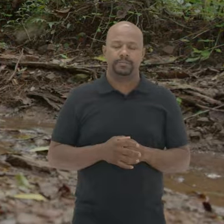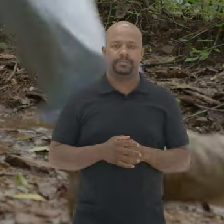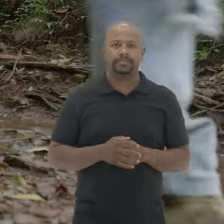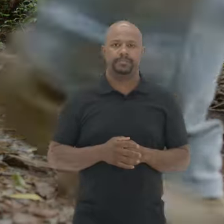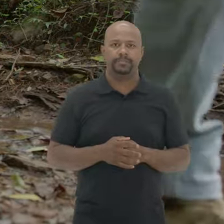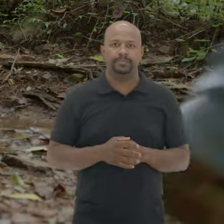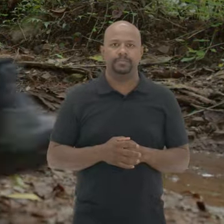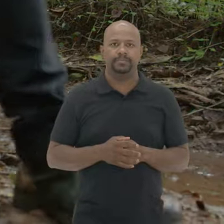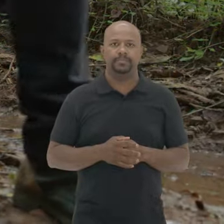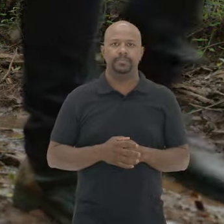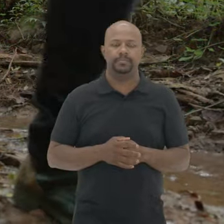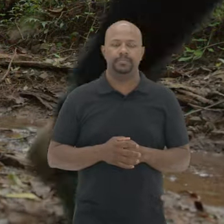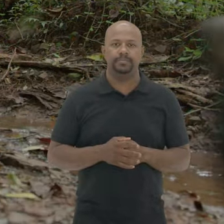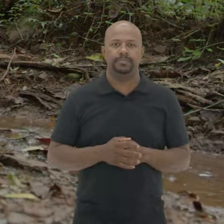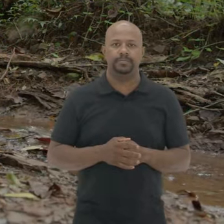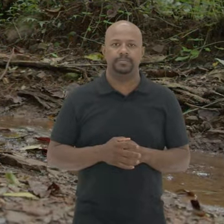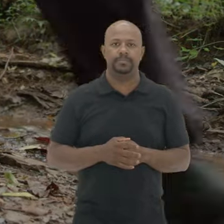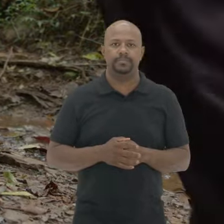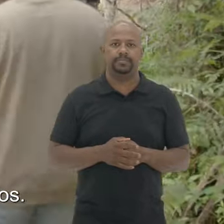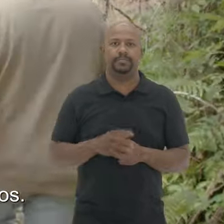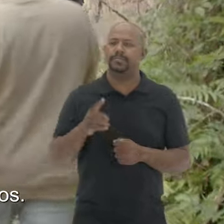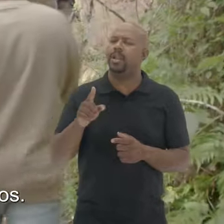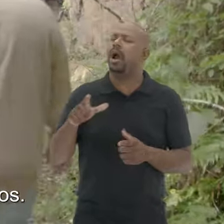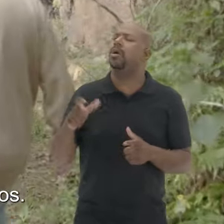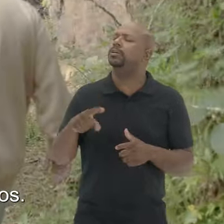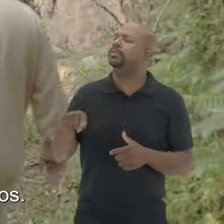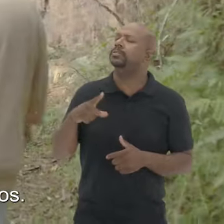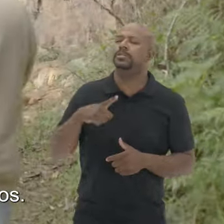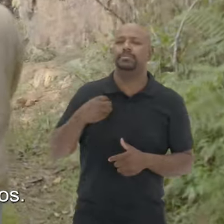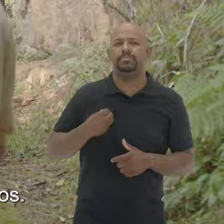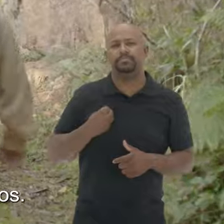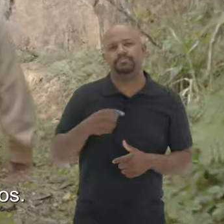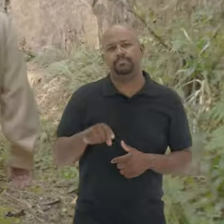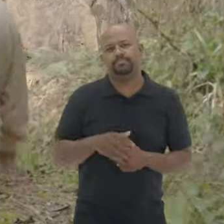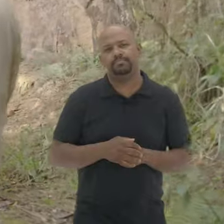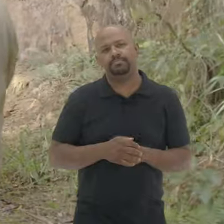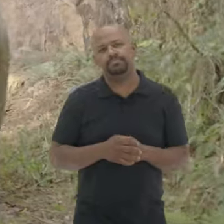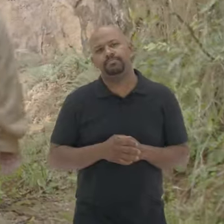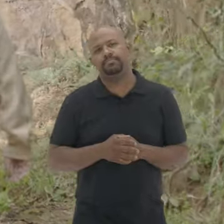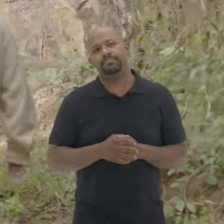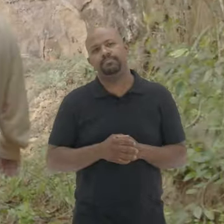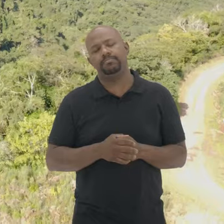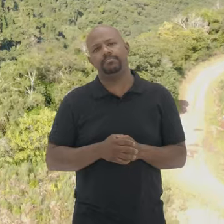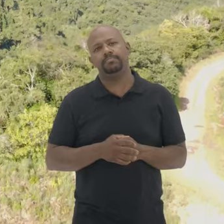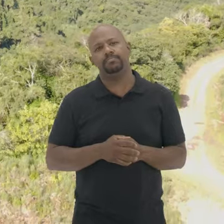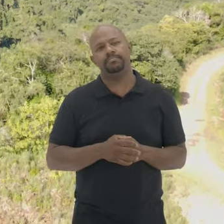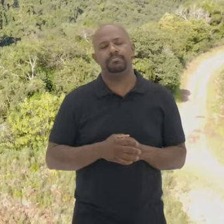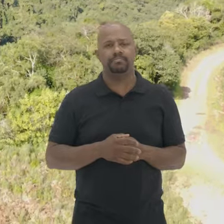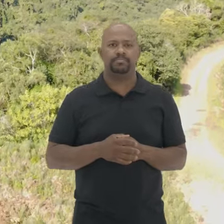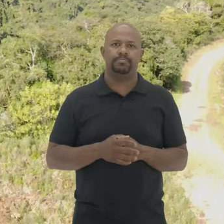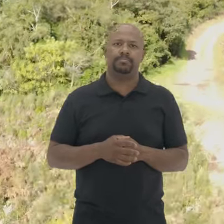Detalhe das pernas e pés deles Que andam pelo caminho úmido Embaixo de onde gente estava mesmo Chegam na entrada De uma grande gruta